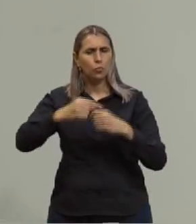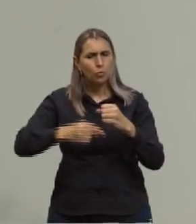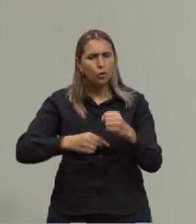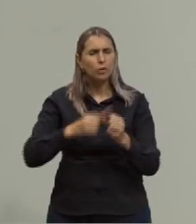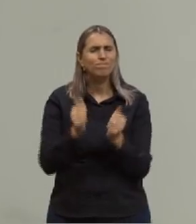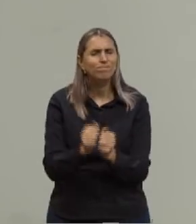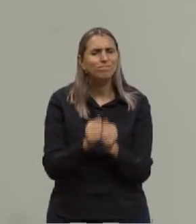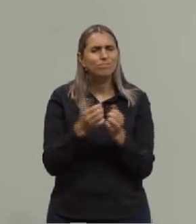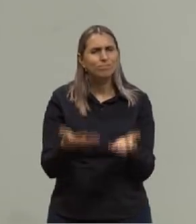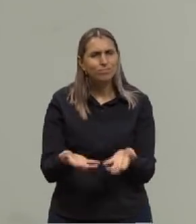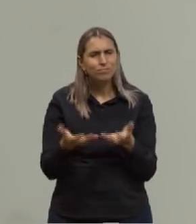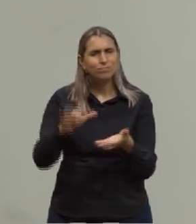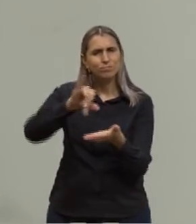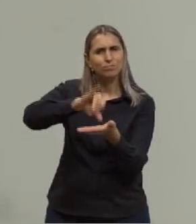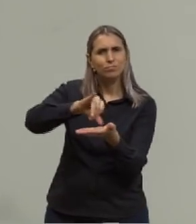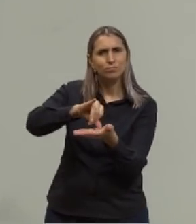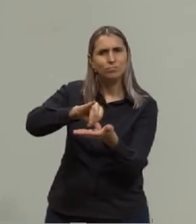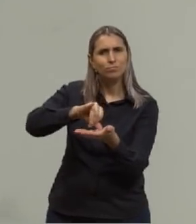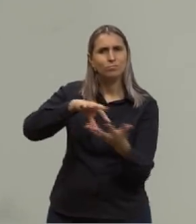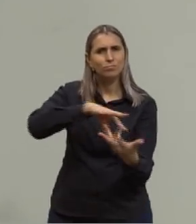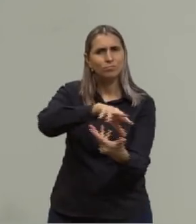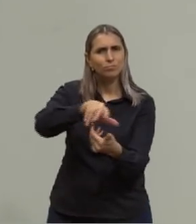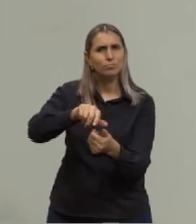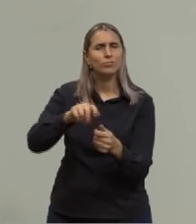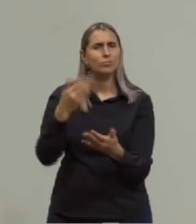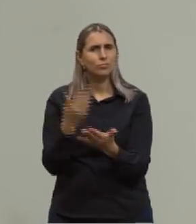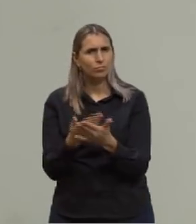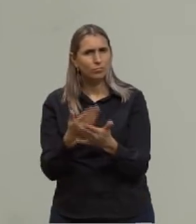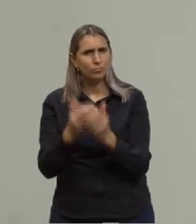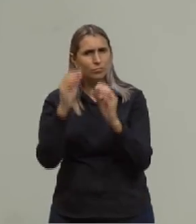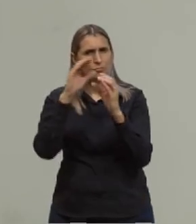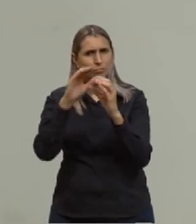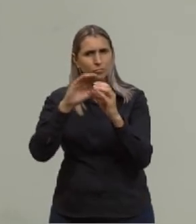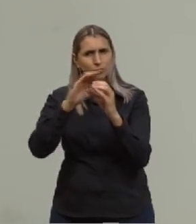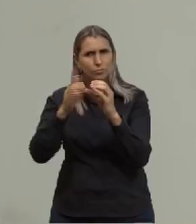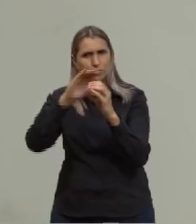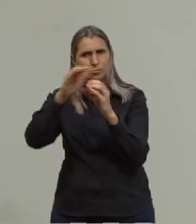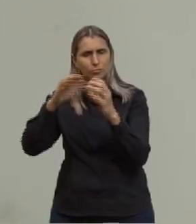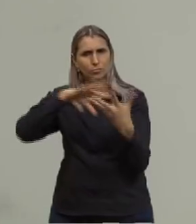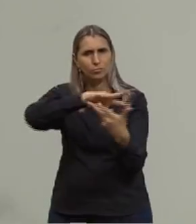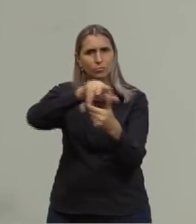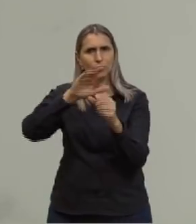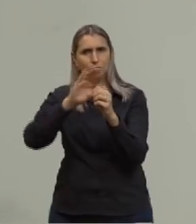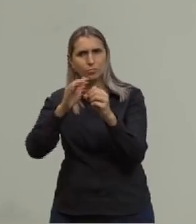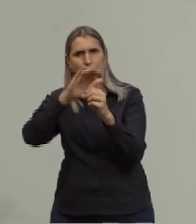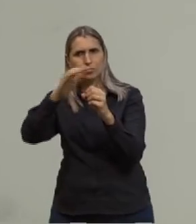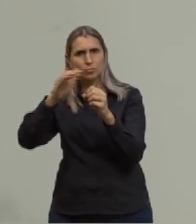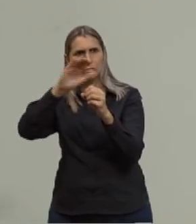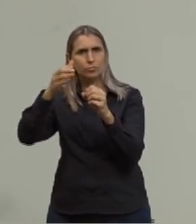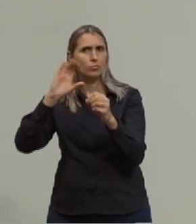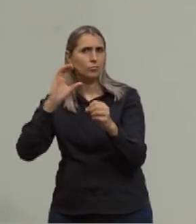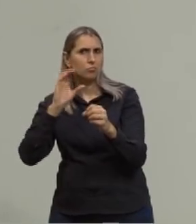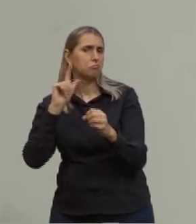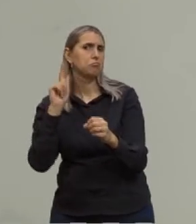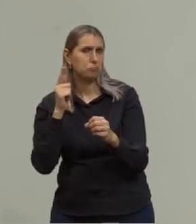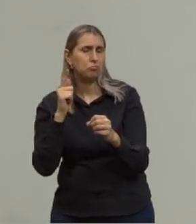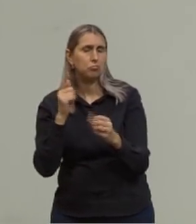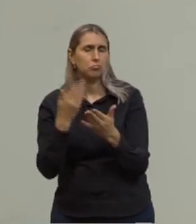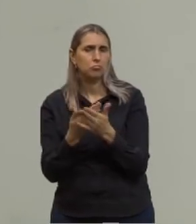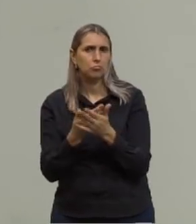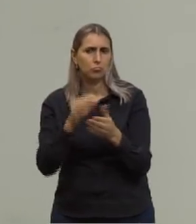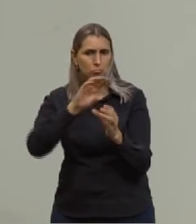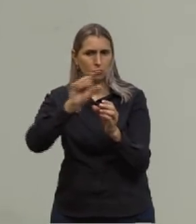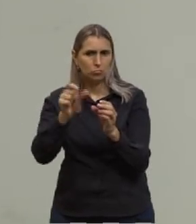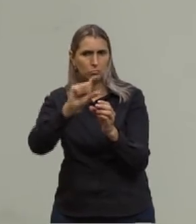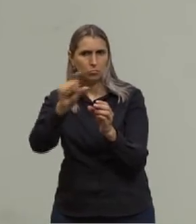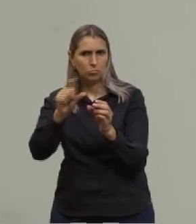foram indo para o centro da Terra, você já deve ter estudado sobre as camadas da Terra, né? Talvez em ciência, talvez em geografia. E a gente